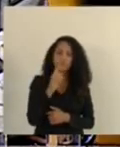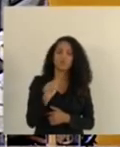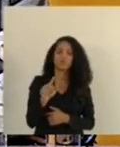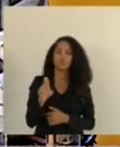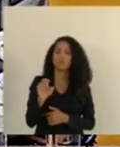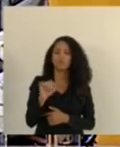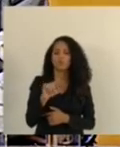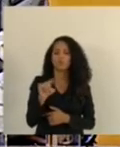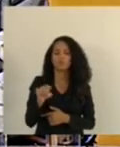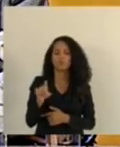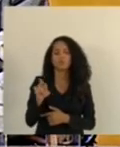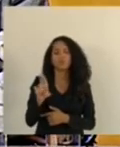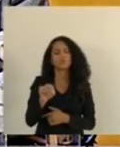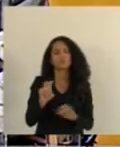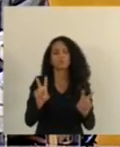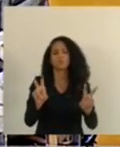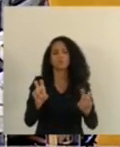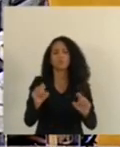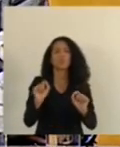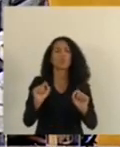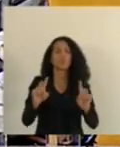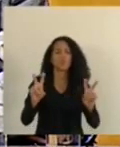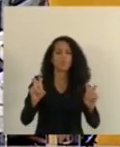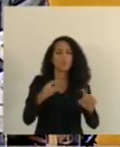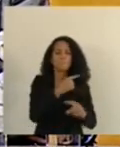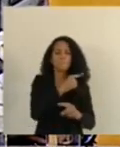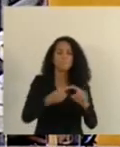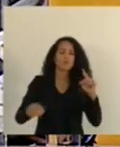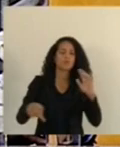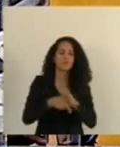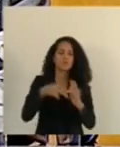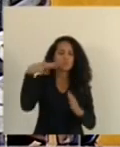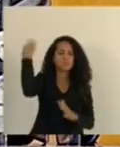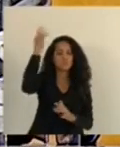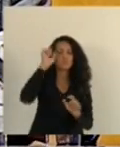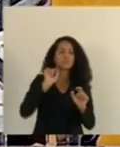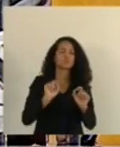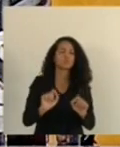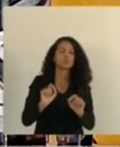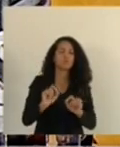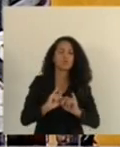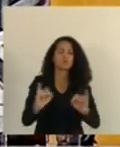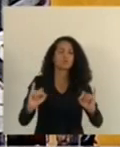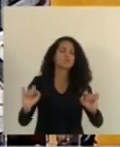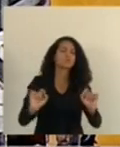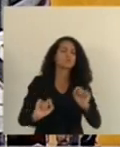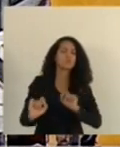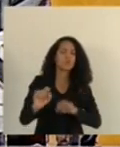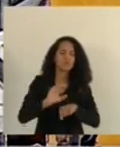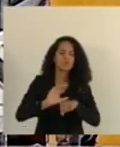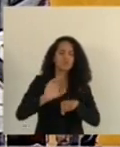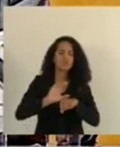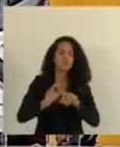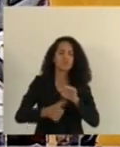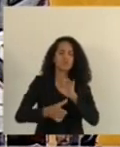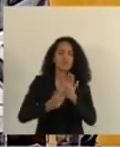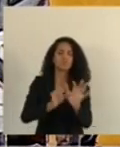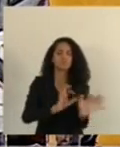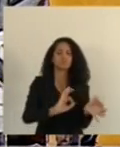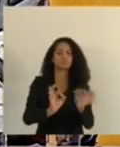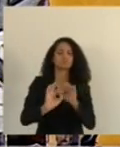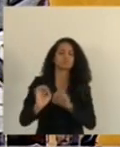Durão que dispõe sobre a proibição no estado do Espírito Santo da divulgação de curso preparatório